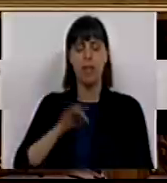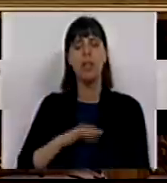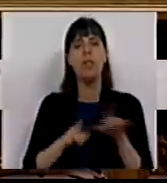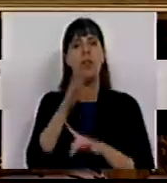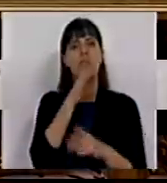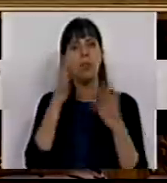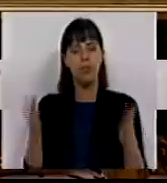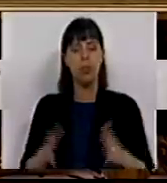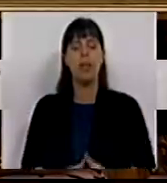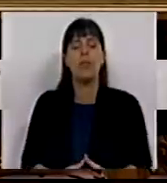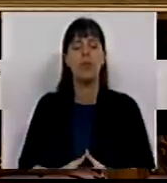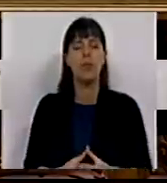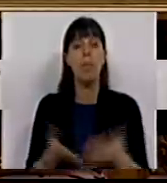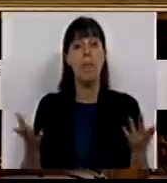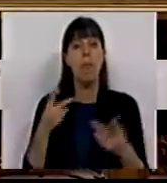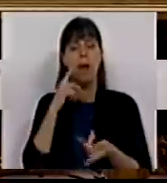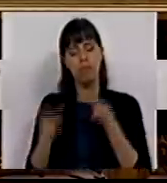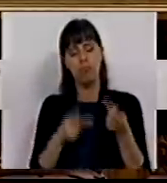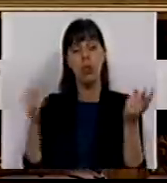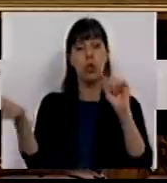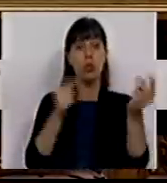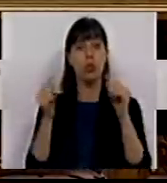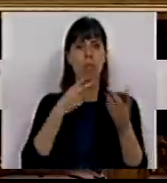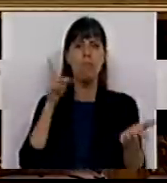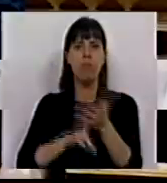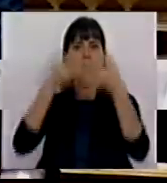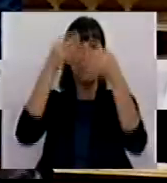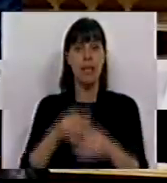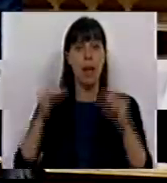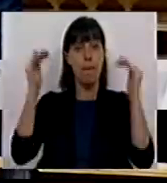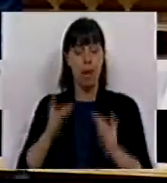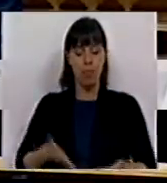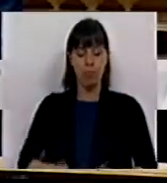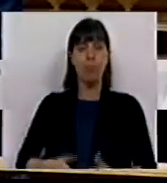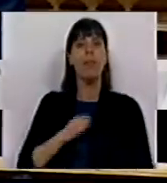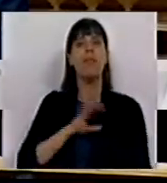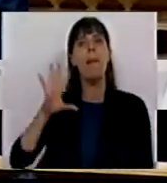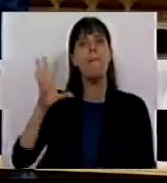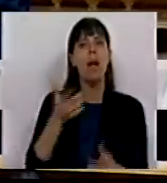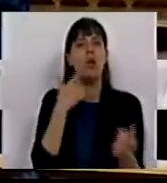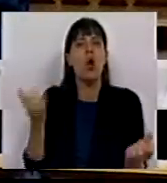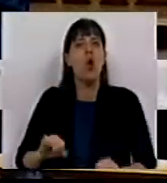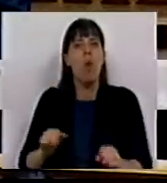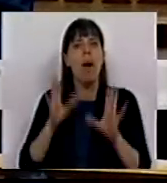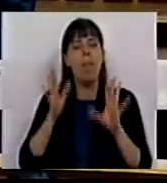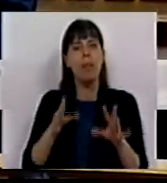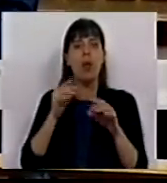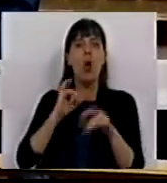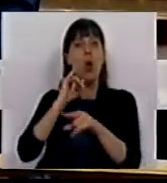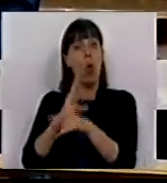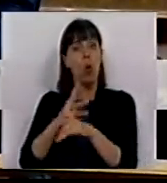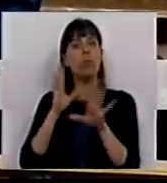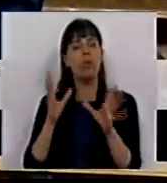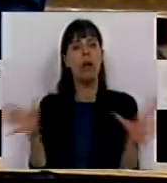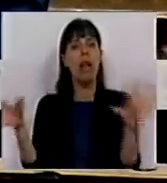Senhoras e senhores deputados, uma análise e discussão com seriedade sobre a baixa natalidade do nosso país não podem deixar de abordar, entre outros,